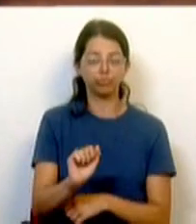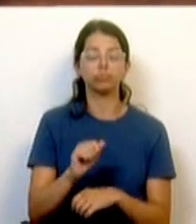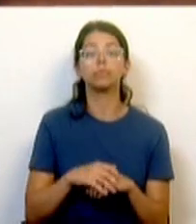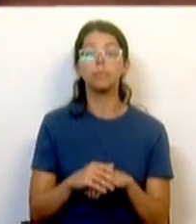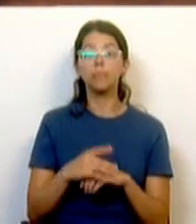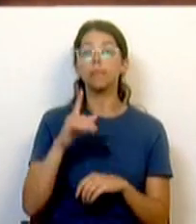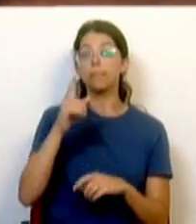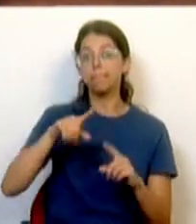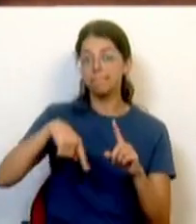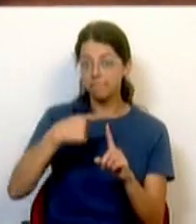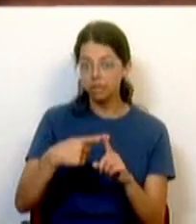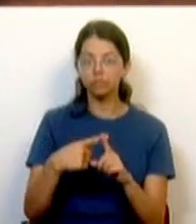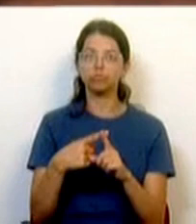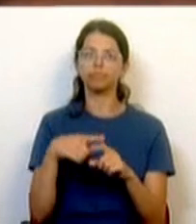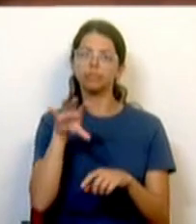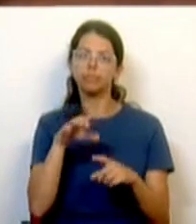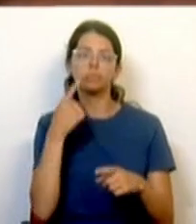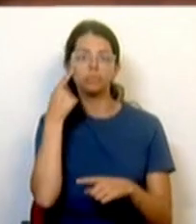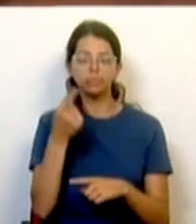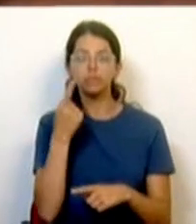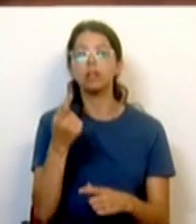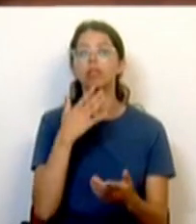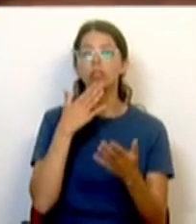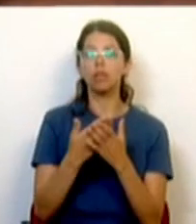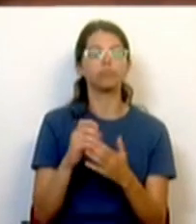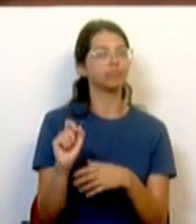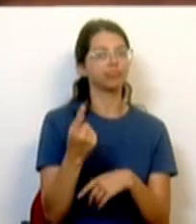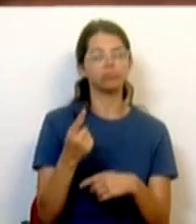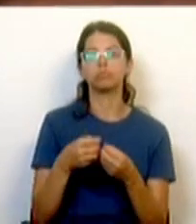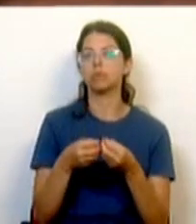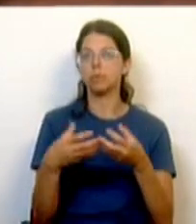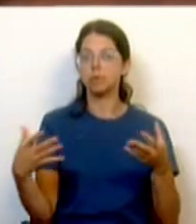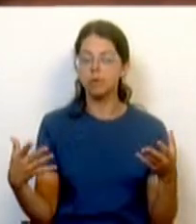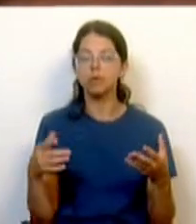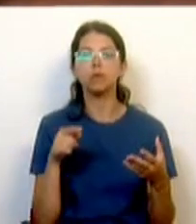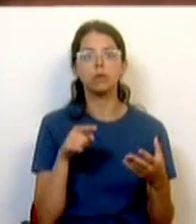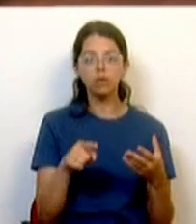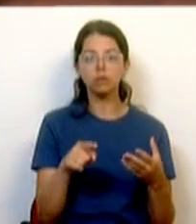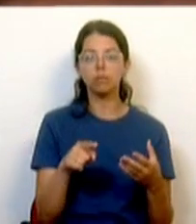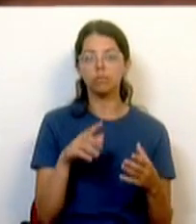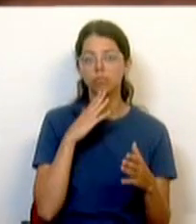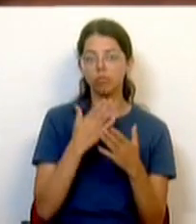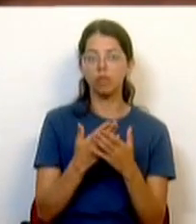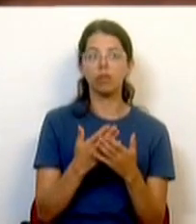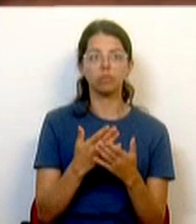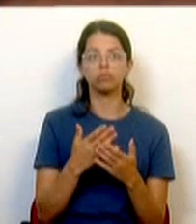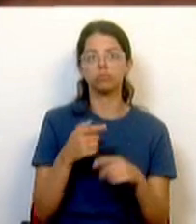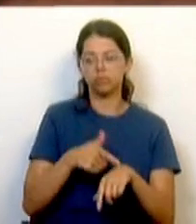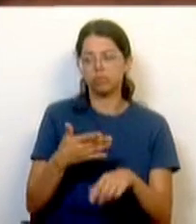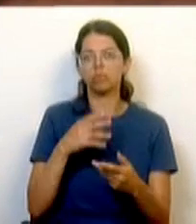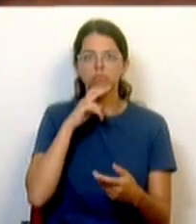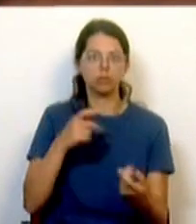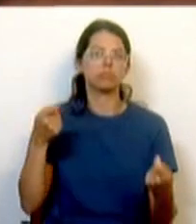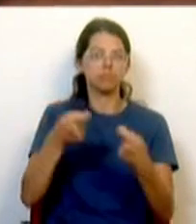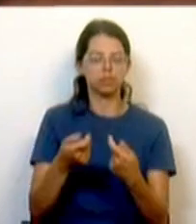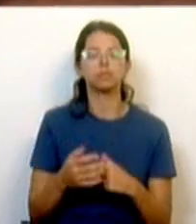mecanismos especiais para permitir aumentar rapidamente a capacidade para responder ao momento que vivemos.